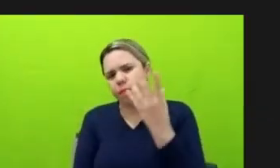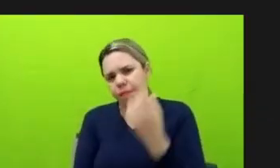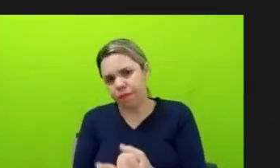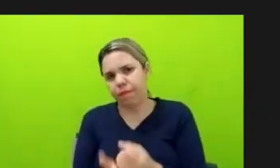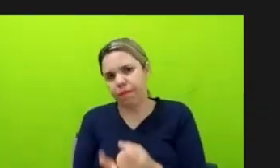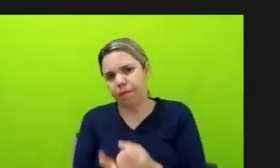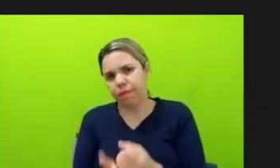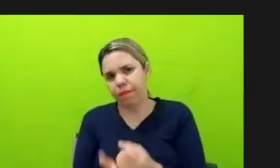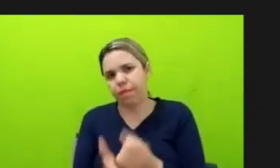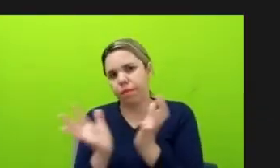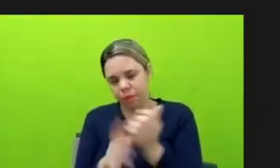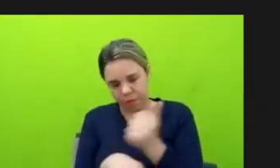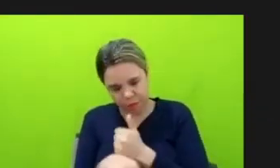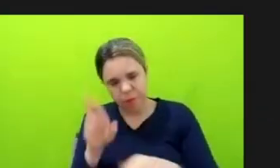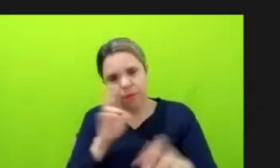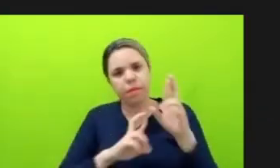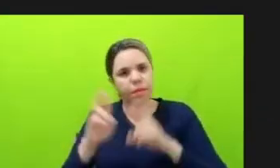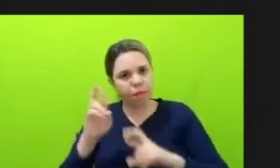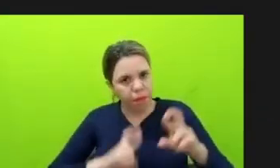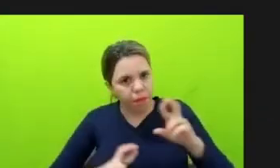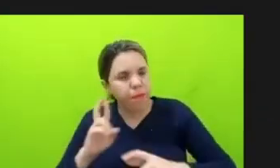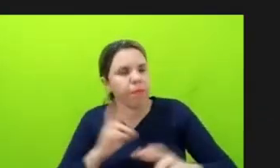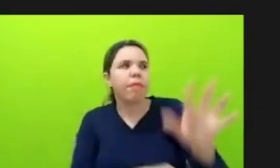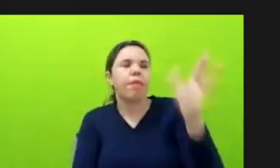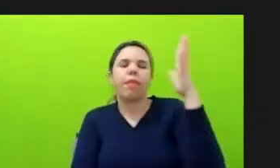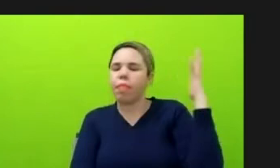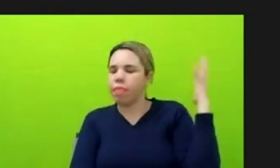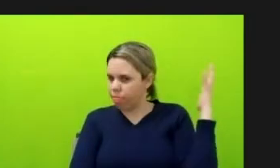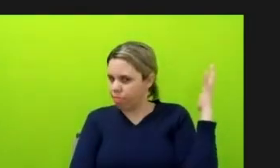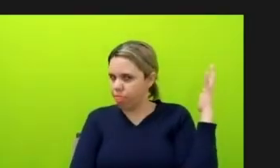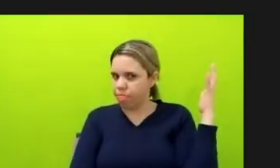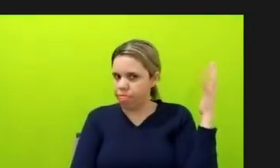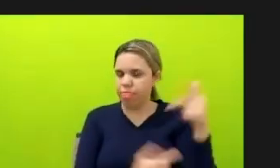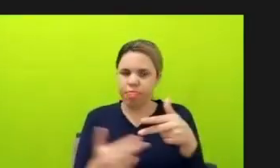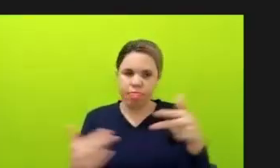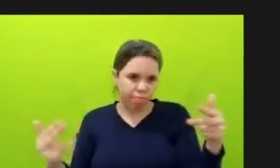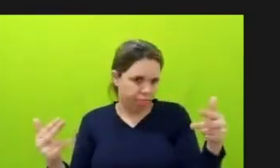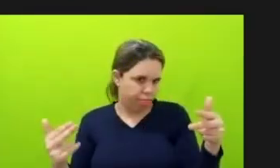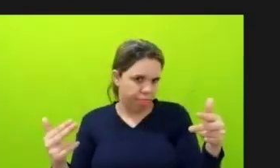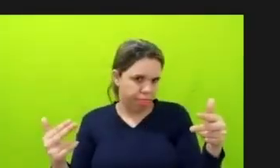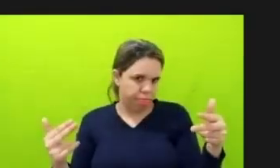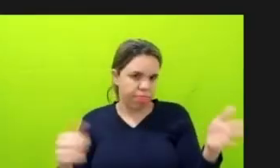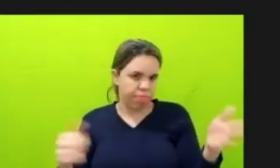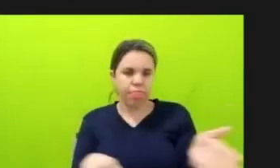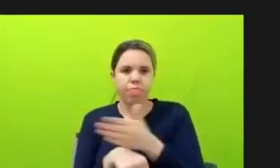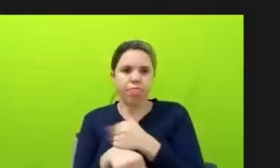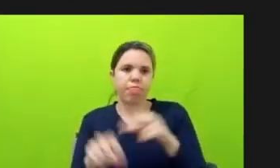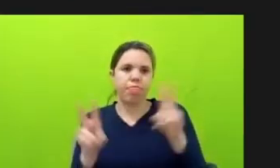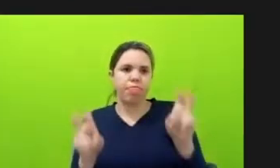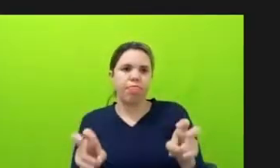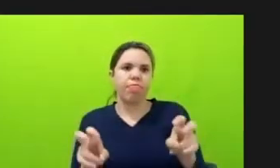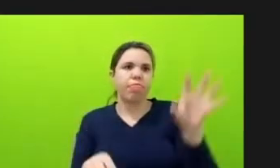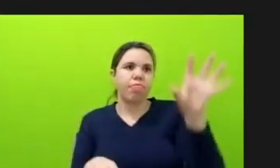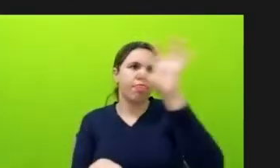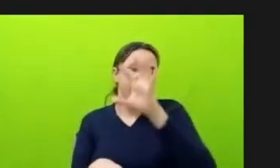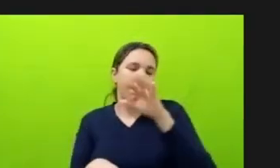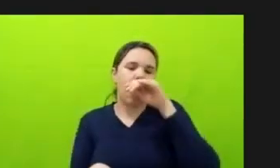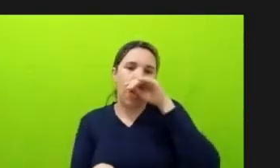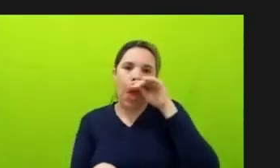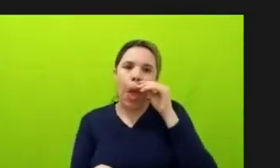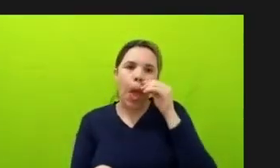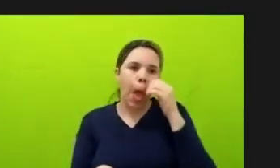clima, é, as coisas estavam bastante adiantadas em relação ao mapeamento, desmatamento, licenças